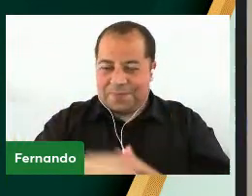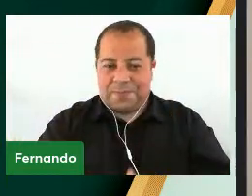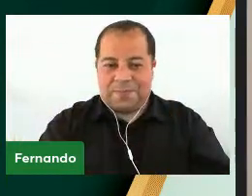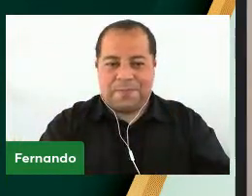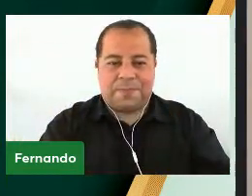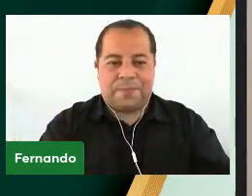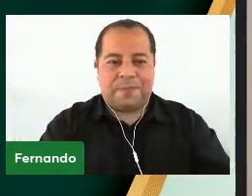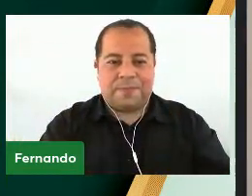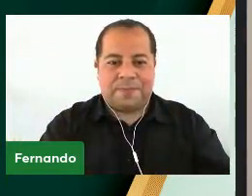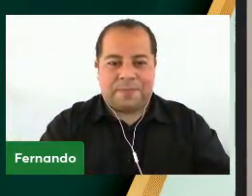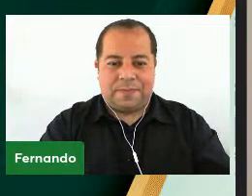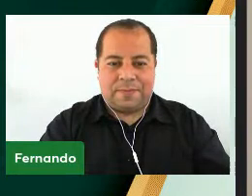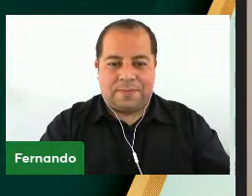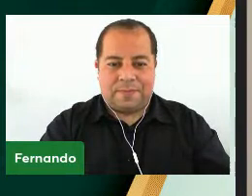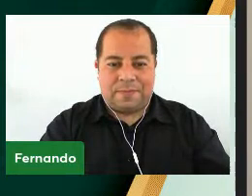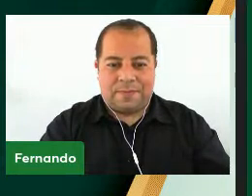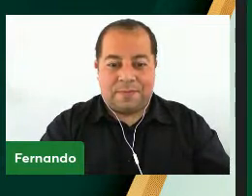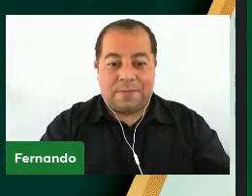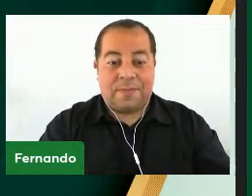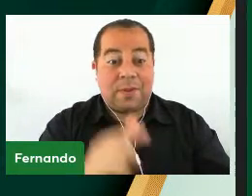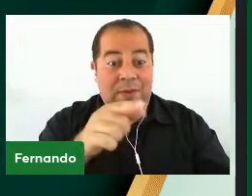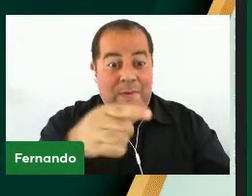Tentas para